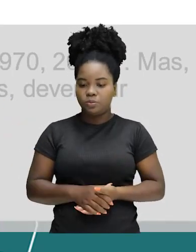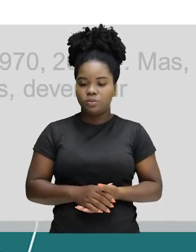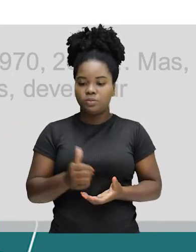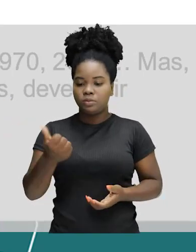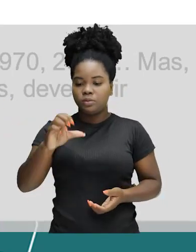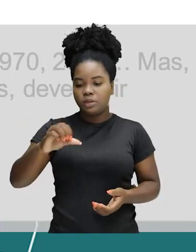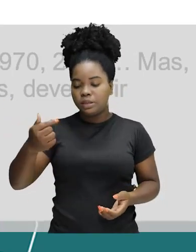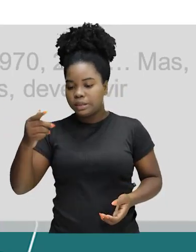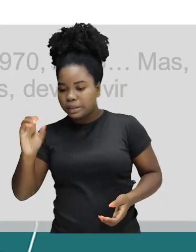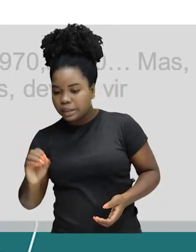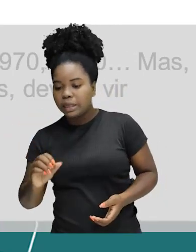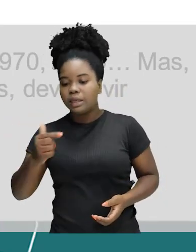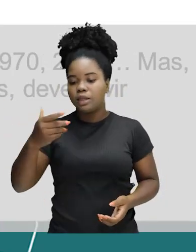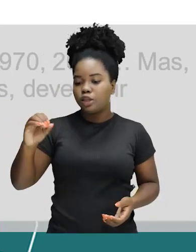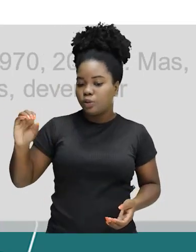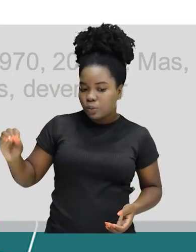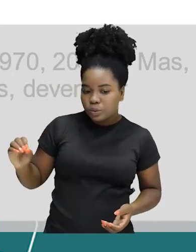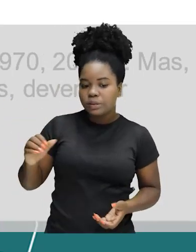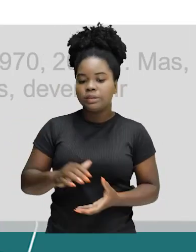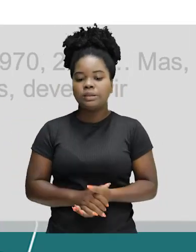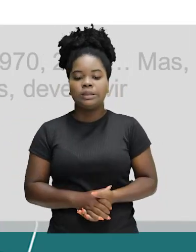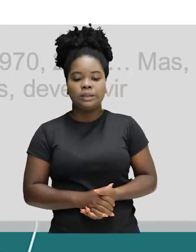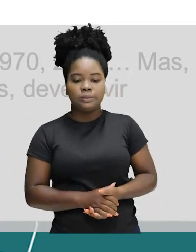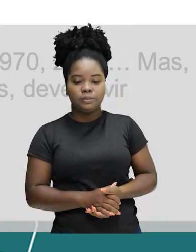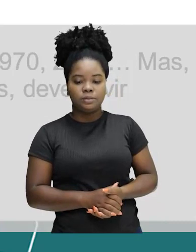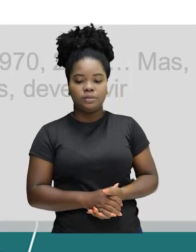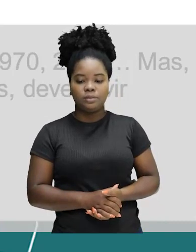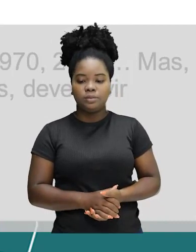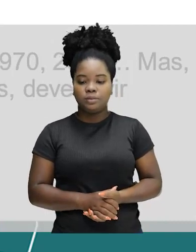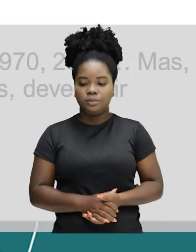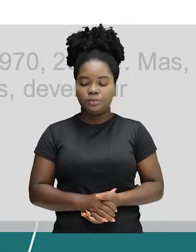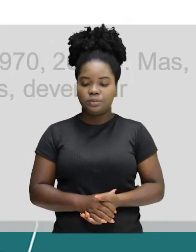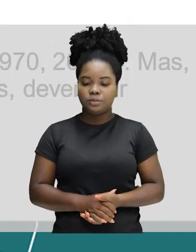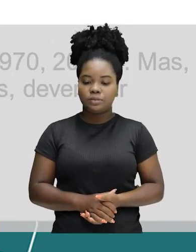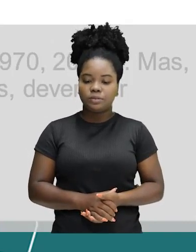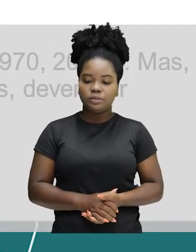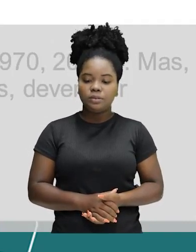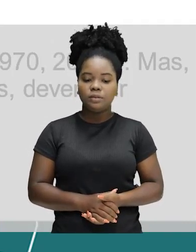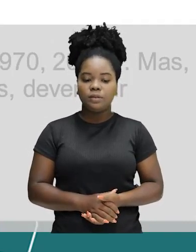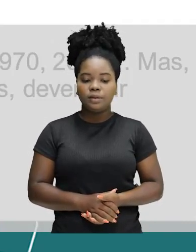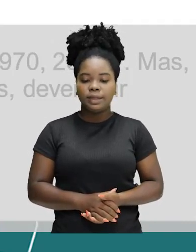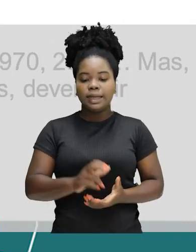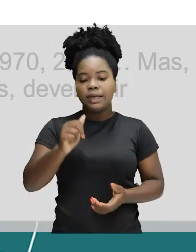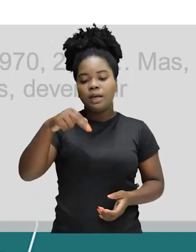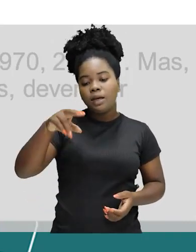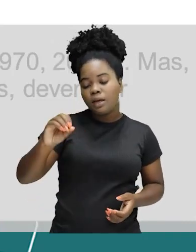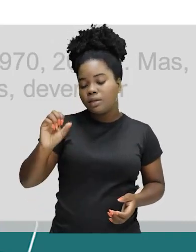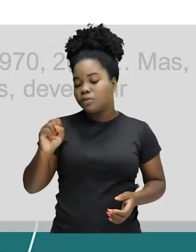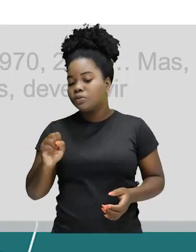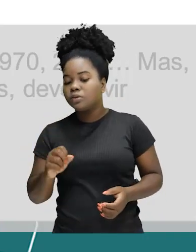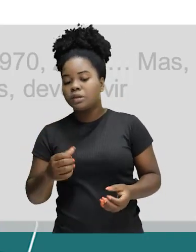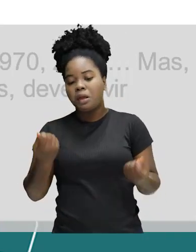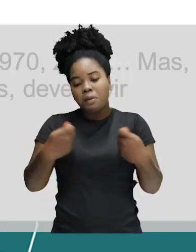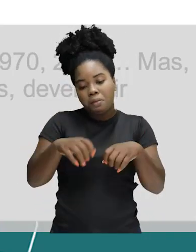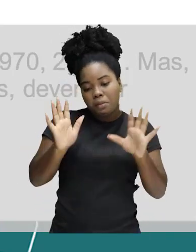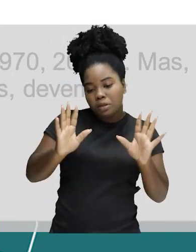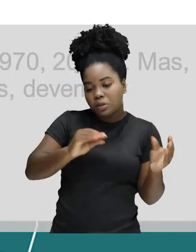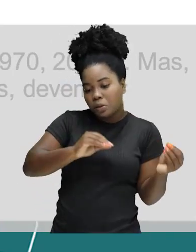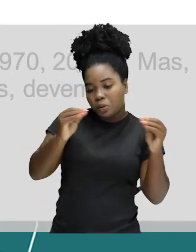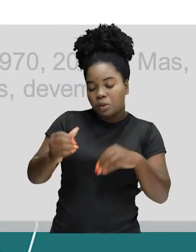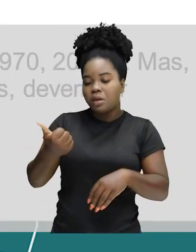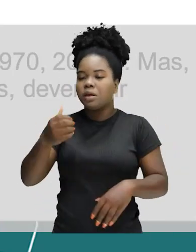expressam anos, aí sim eles devem ser grafados com ponto, tá certo? Para anos, a gente não precisa colocar, né?